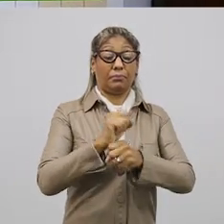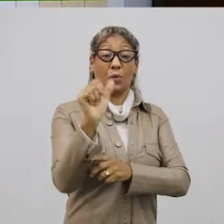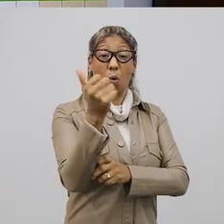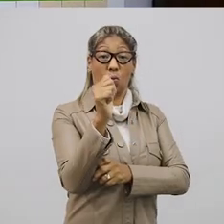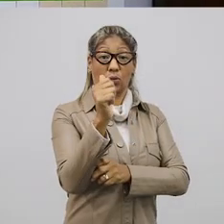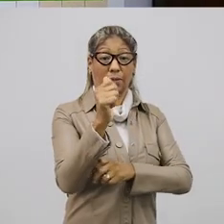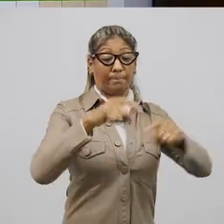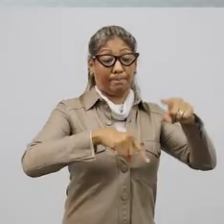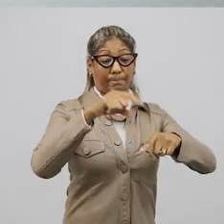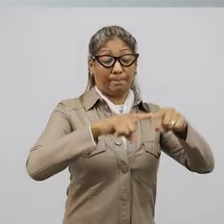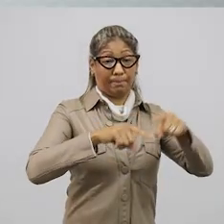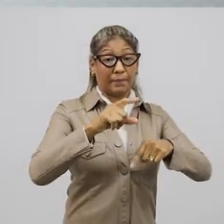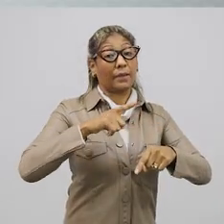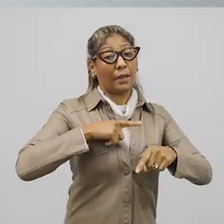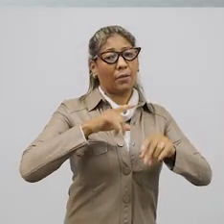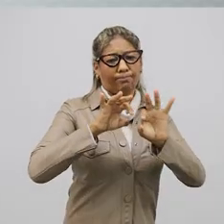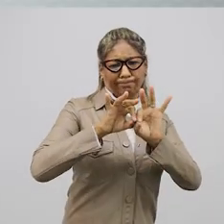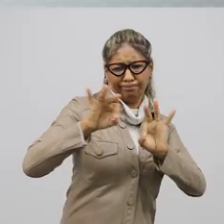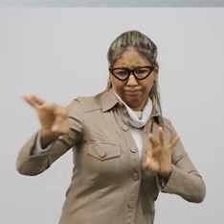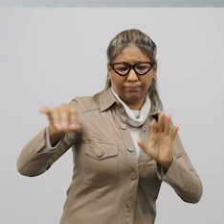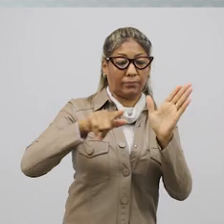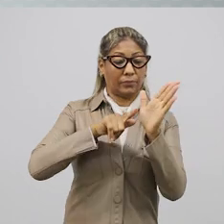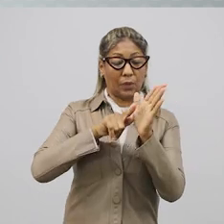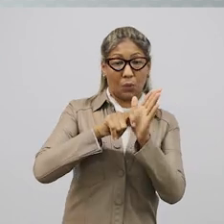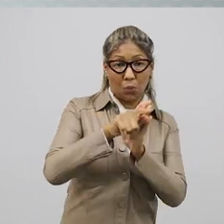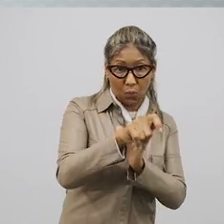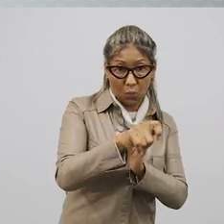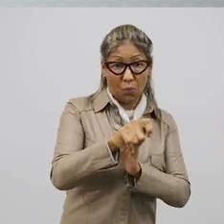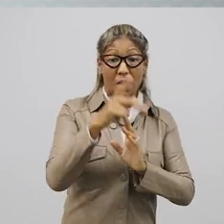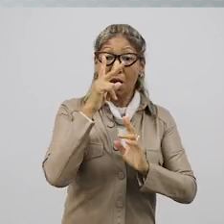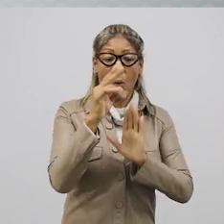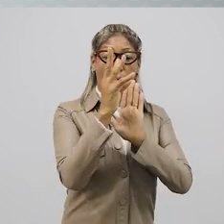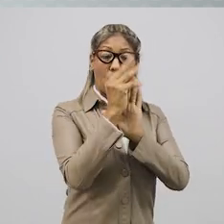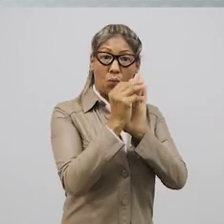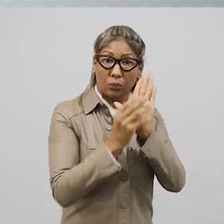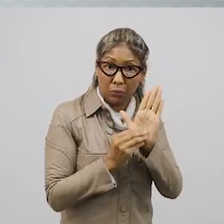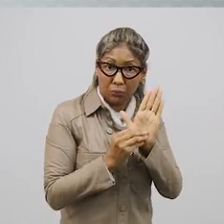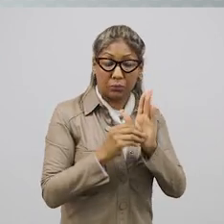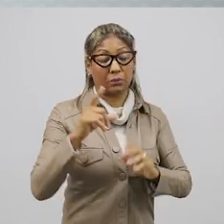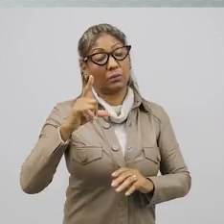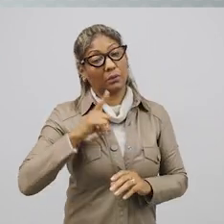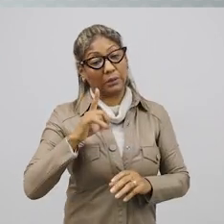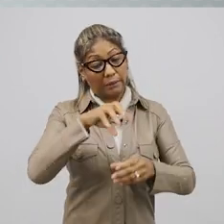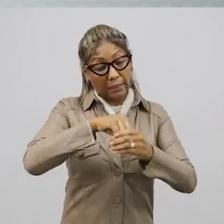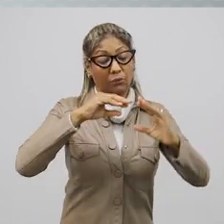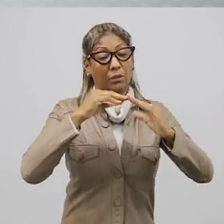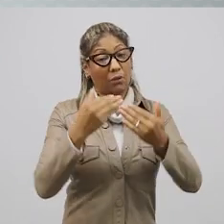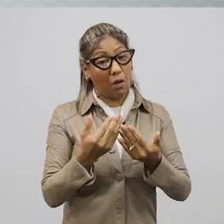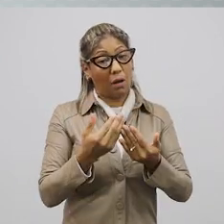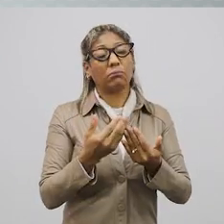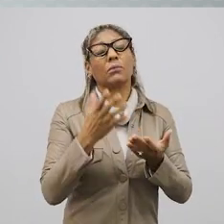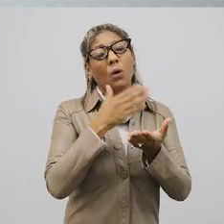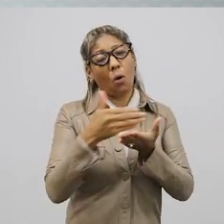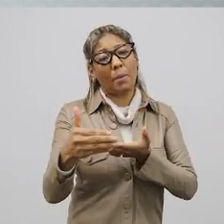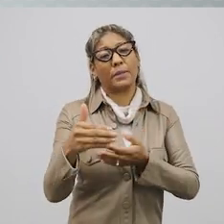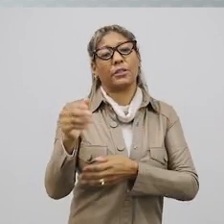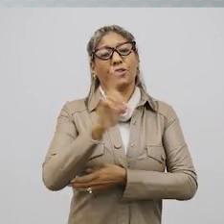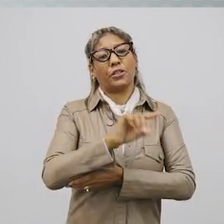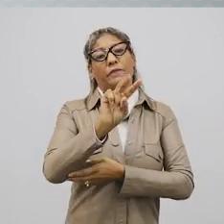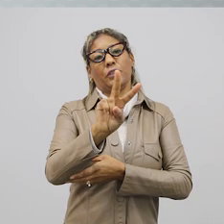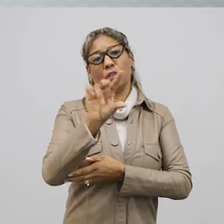durante o mês de junho. As aulas remotas pelo Google Classroom, com o mesmo conteúdo que seria dado nas escolas,